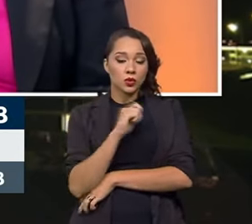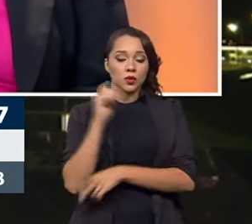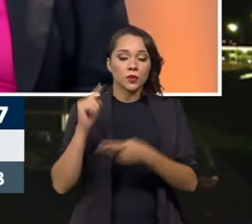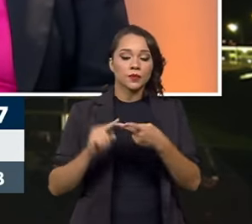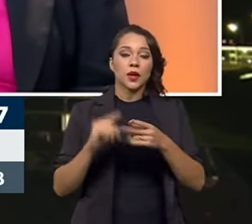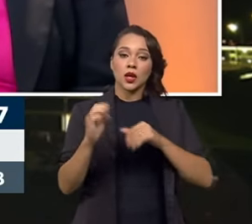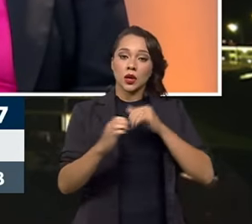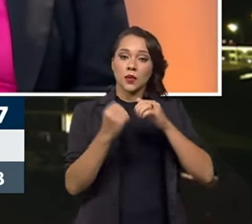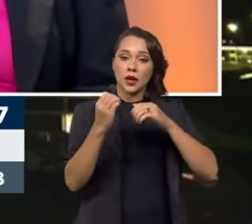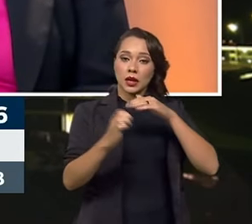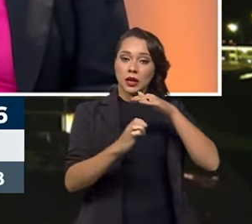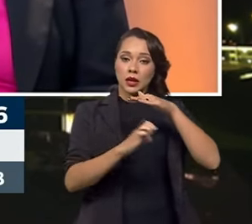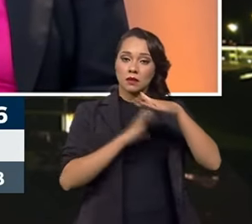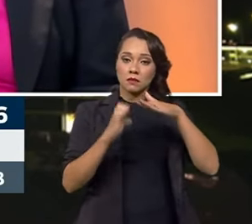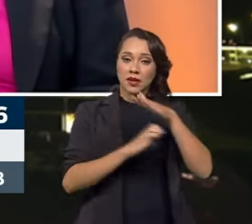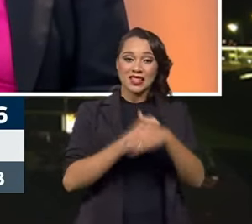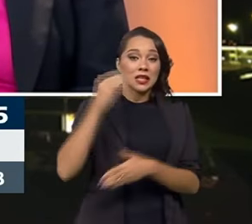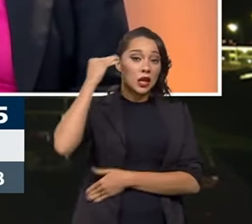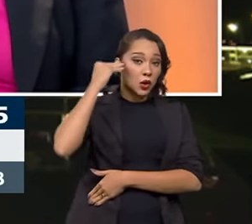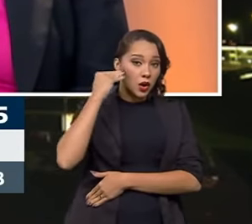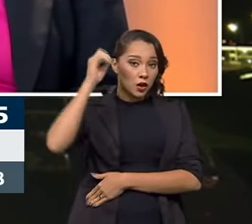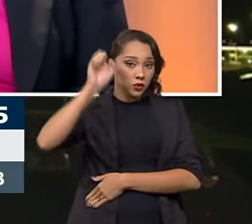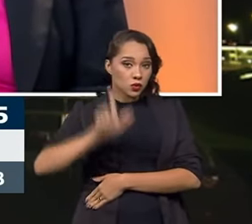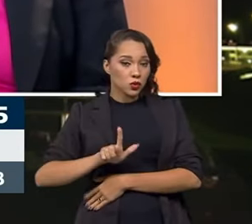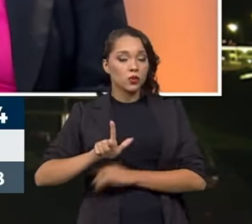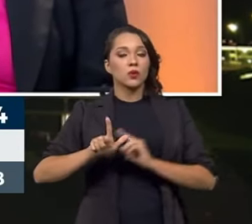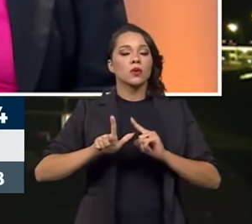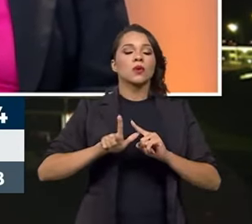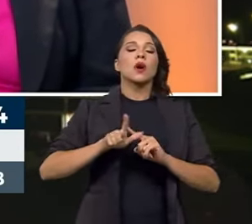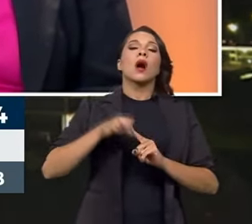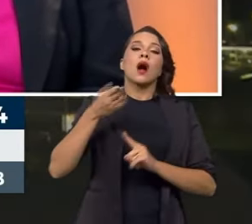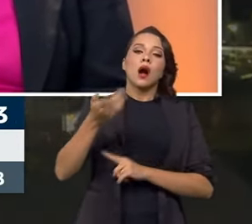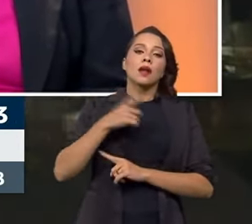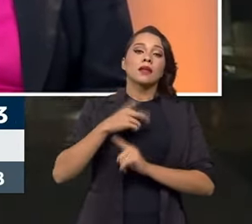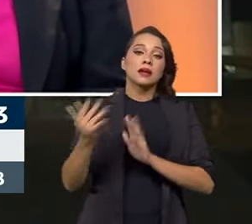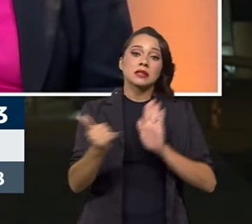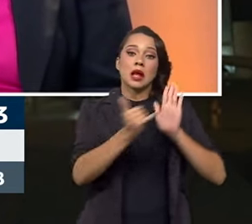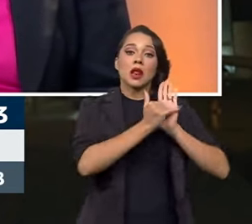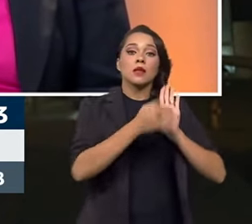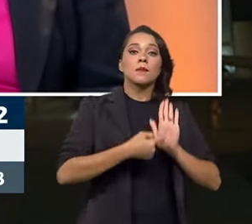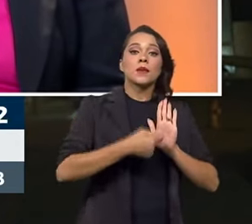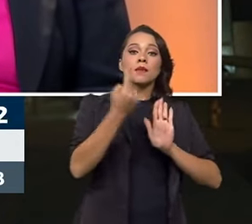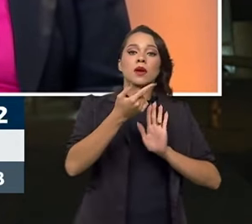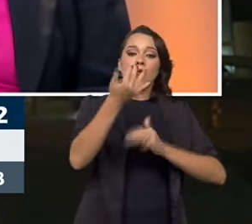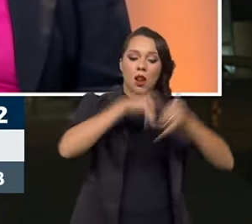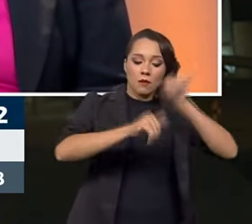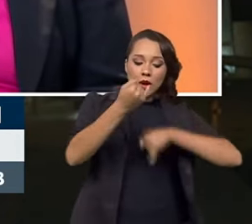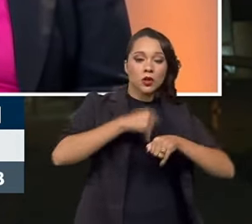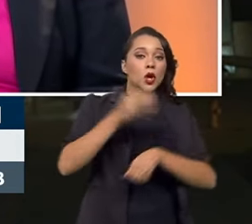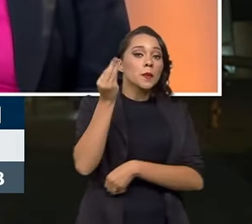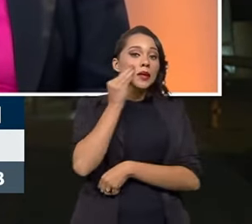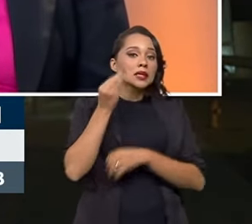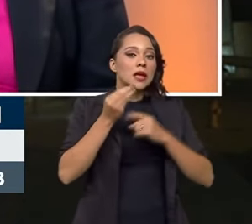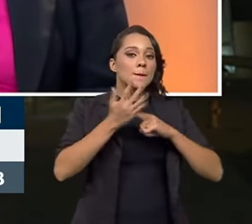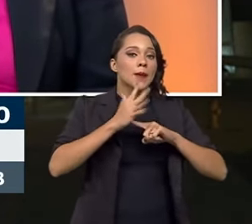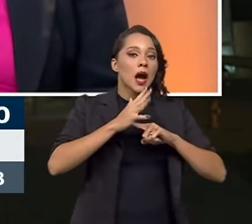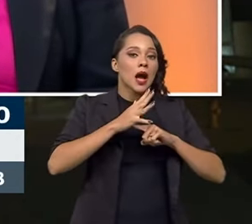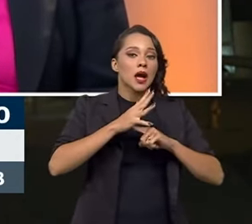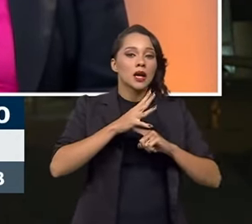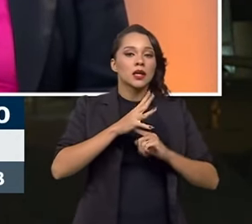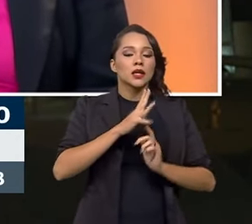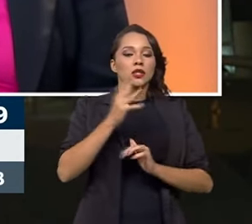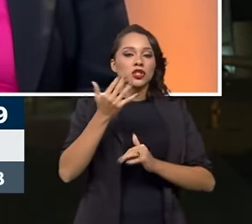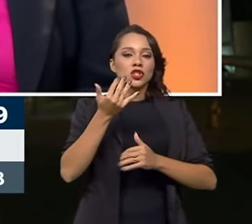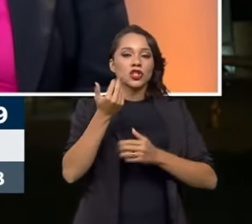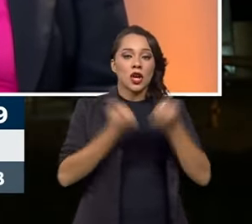grande empresa de certificação da Coreia do Sul, nós estamos instalando ainda esse ano o primeiro laboratório para testar baterias de carro elétrico no país.